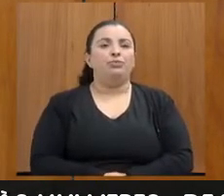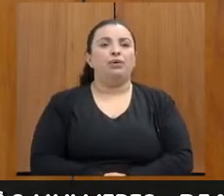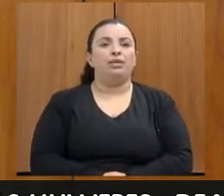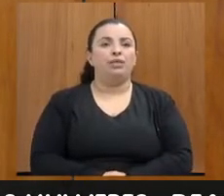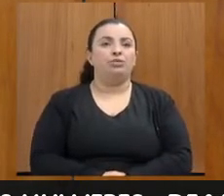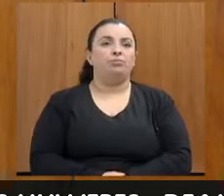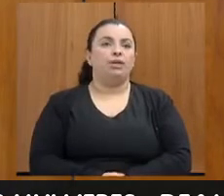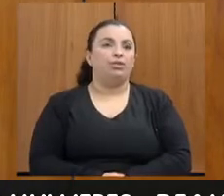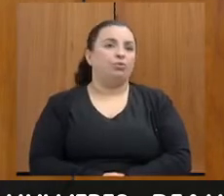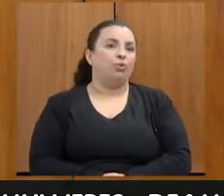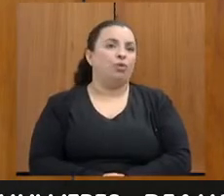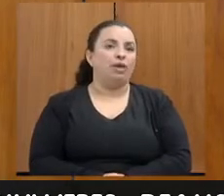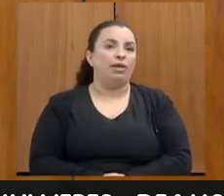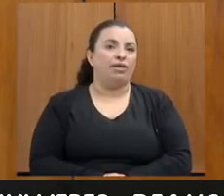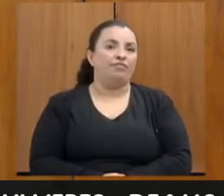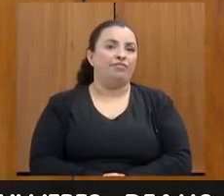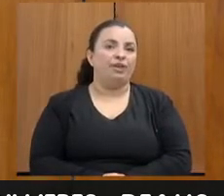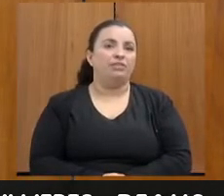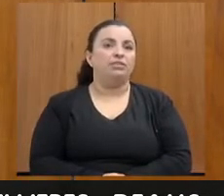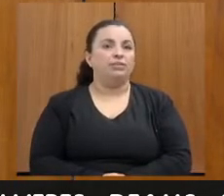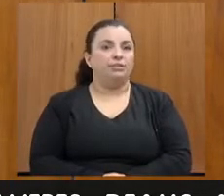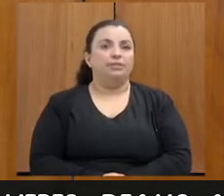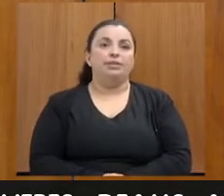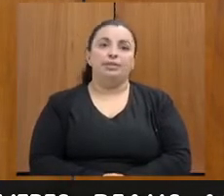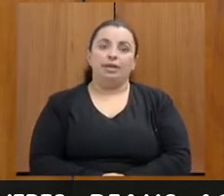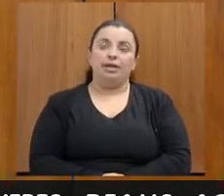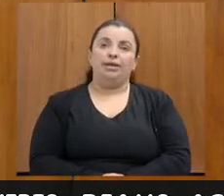Estão me ouvindo? Sim, Jussiara.